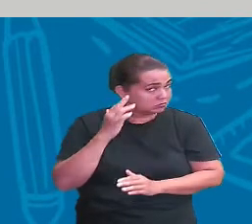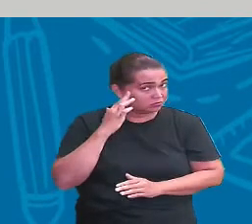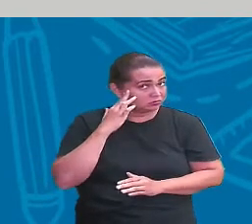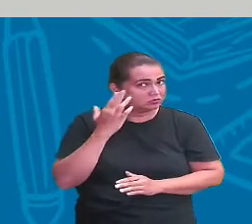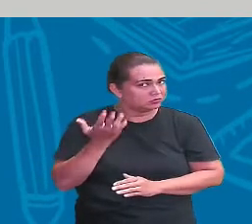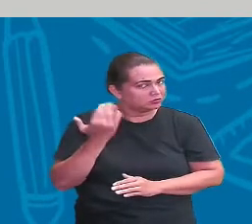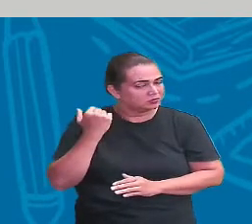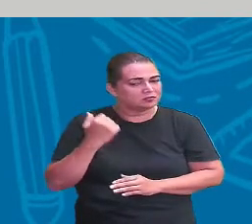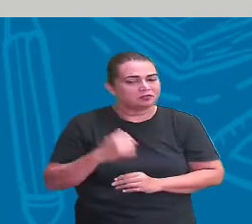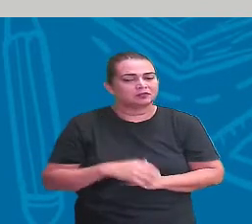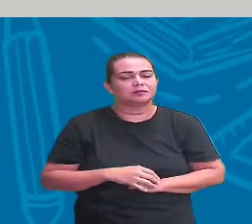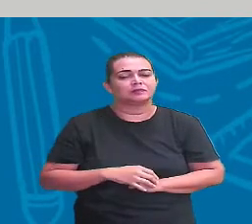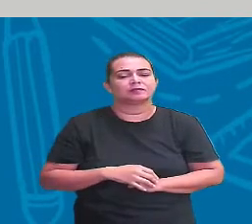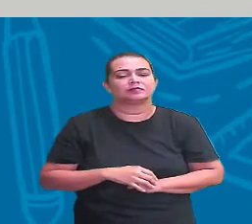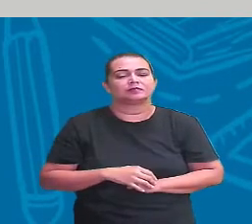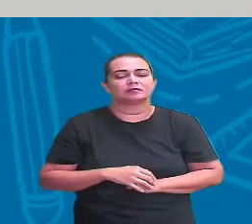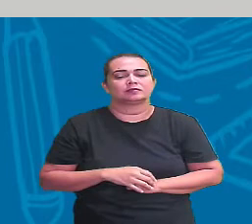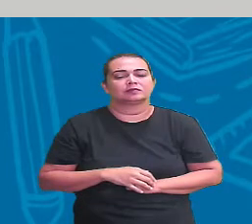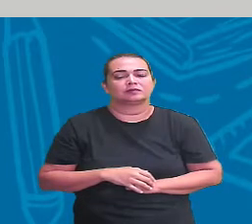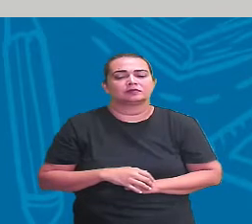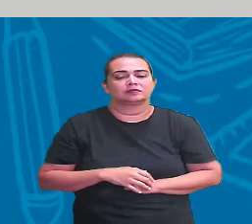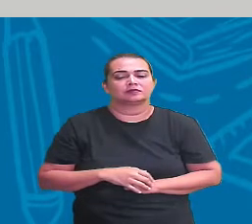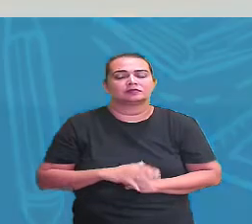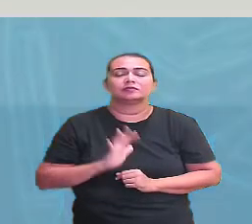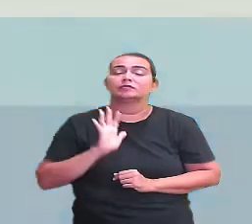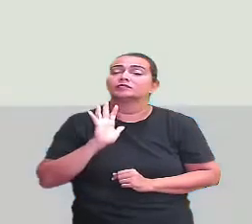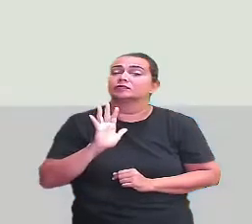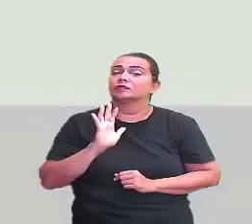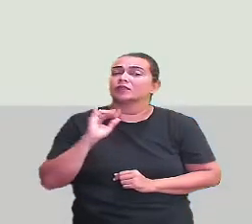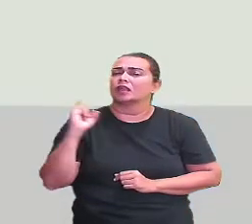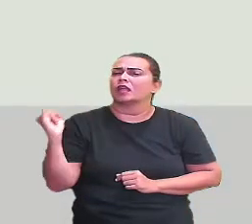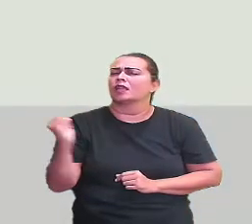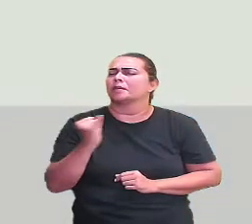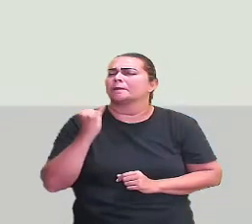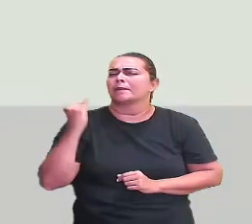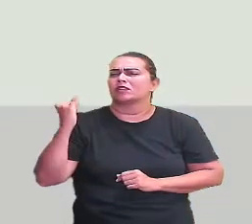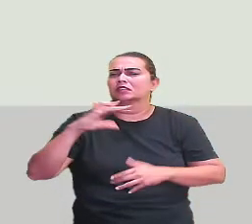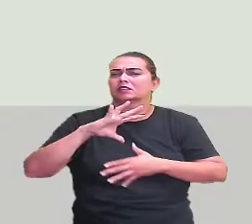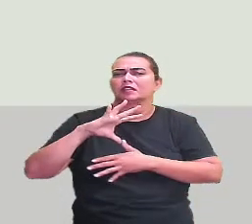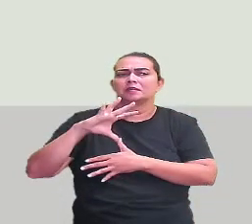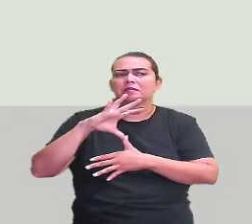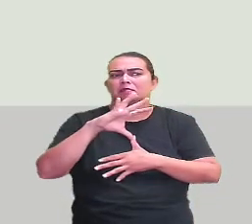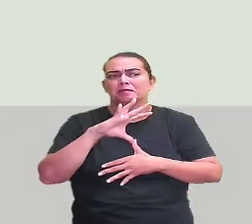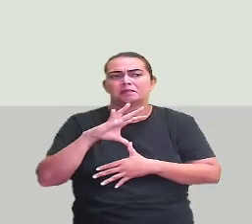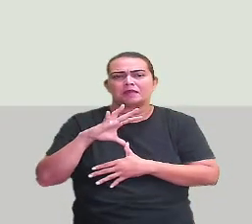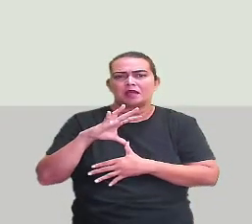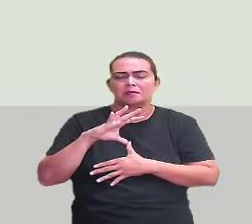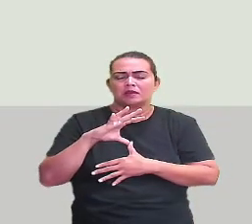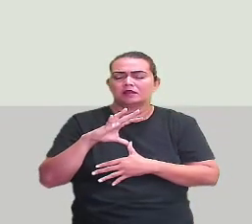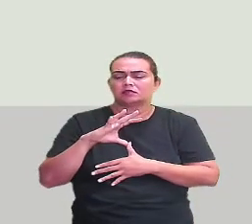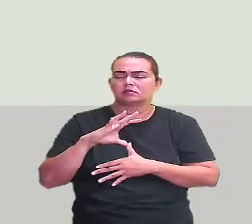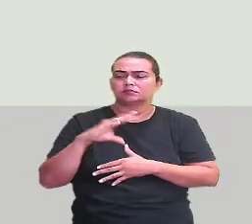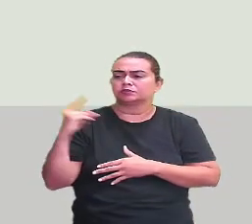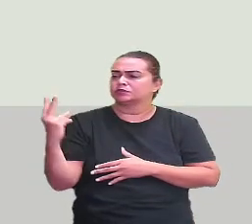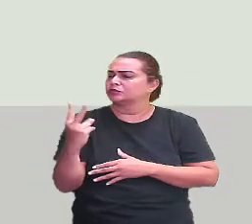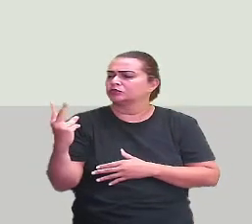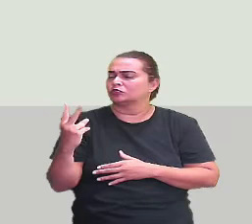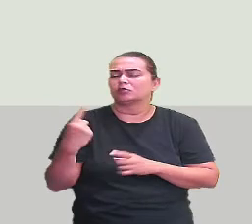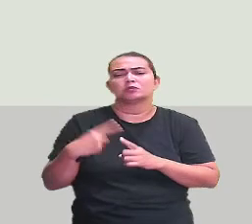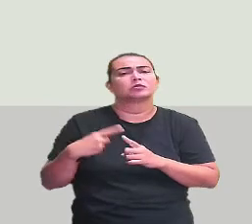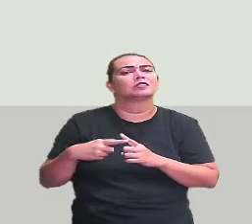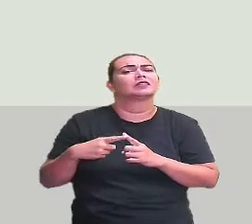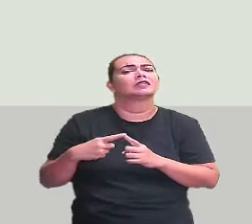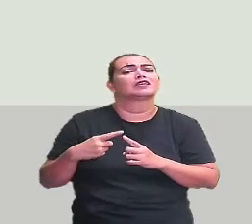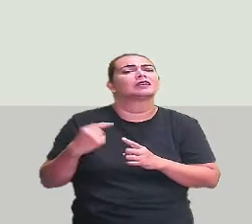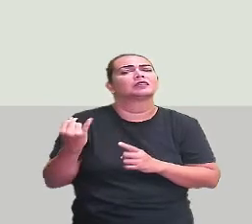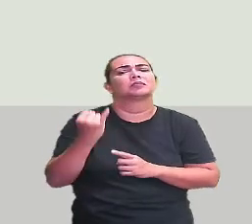lá. Qual seria a importância da existência de um mapa na história para esses personagens? Se existisse